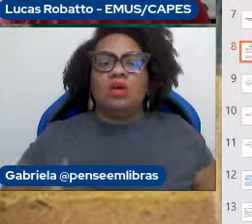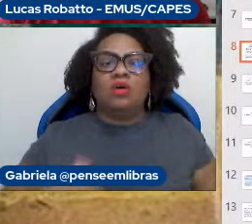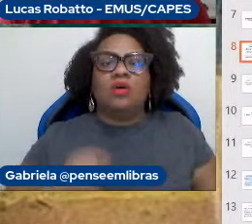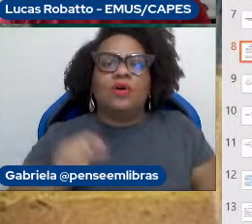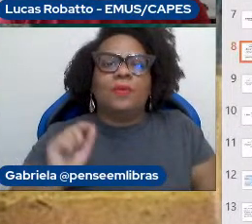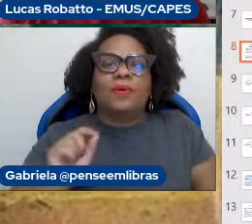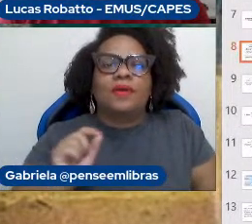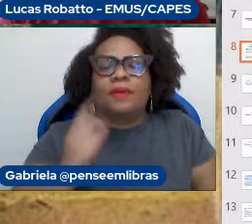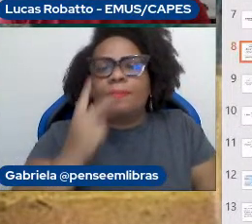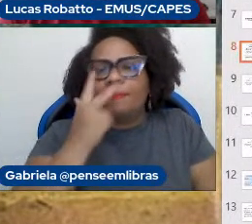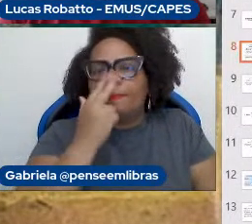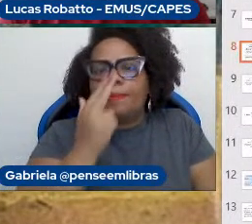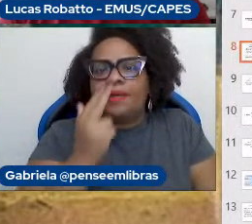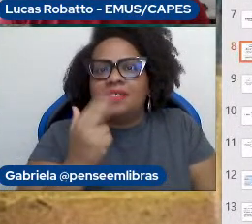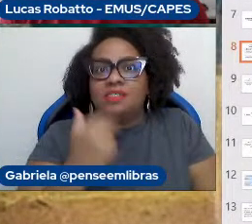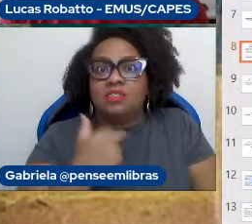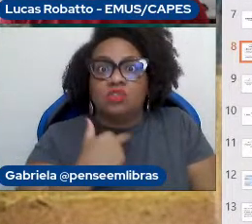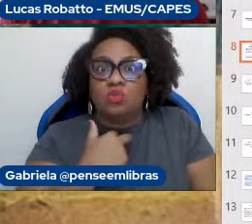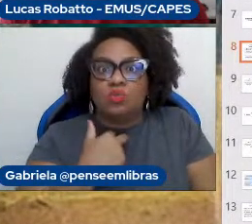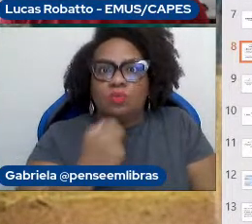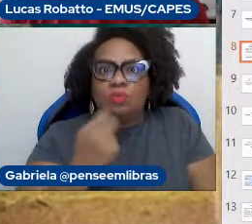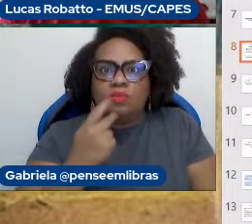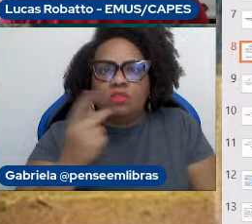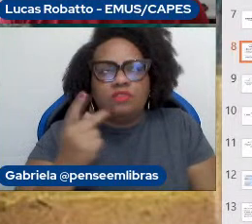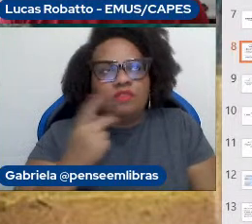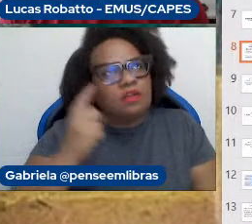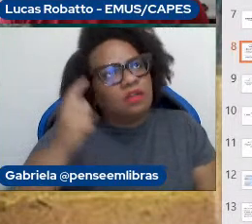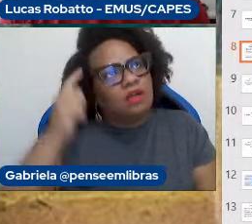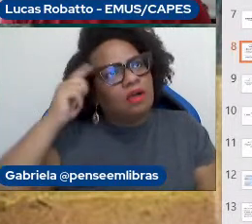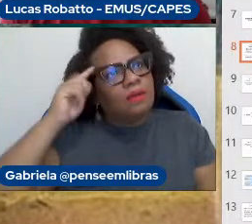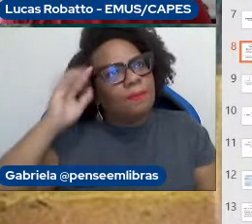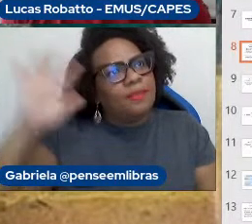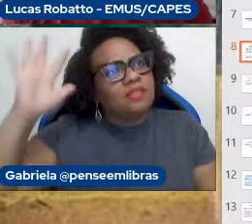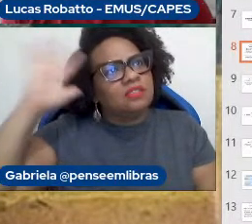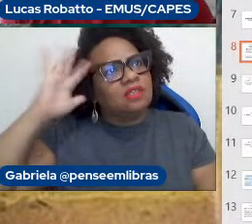falar em pensamento, em reflexão, sem se falar em corpo.